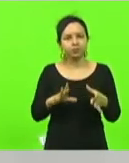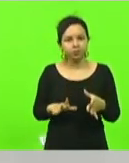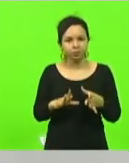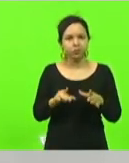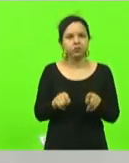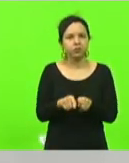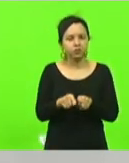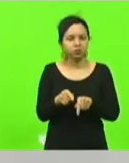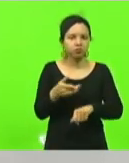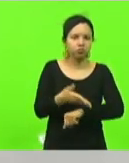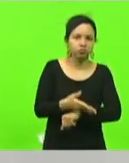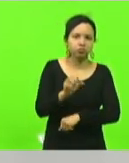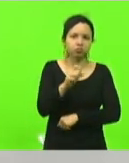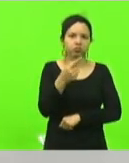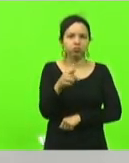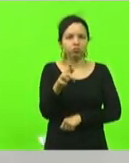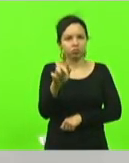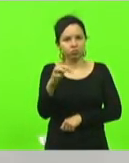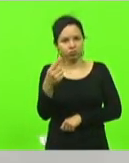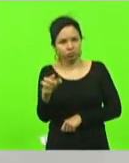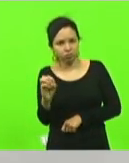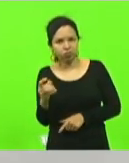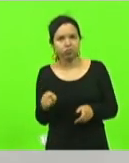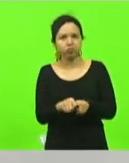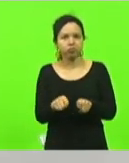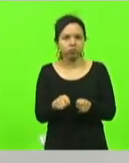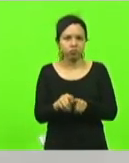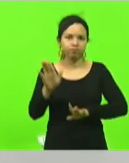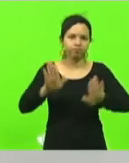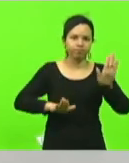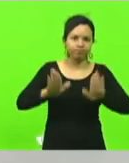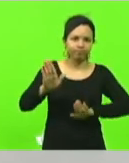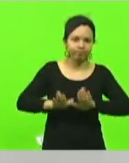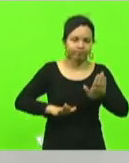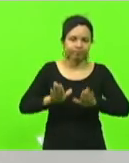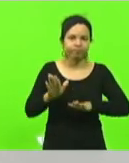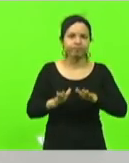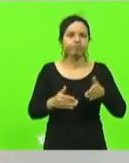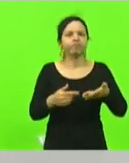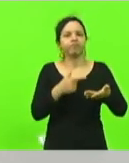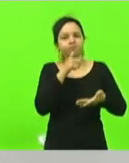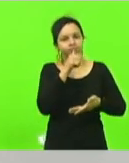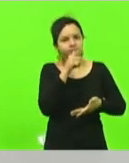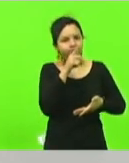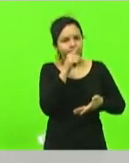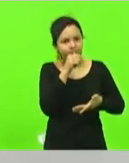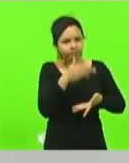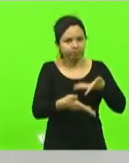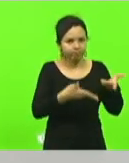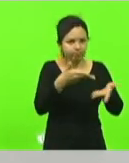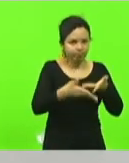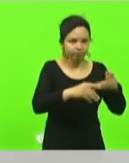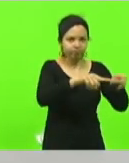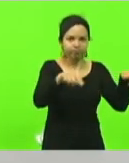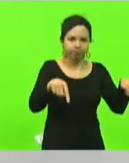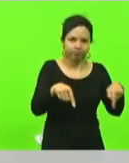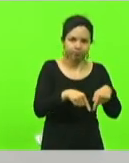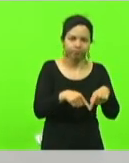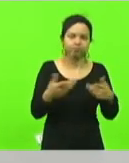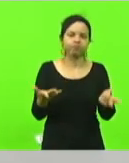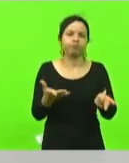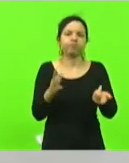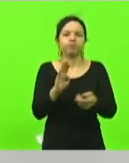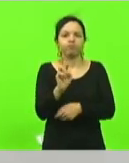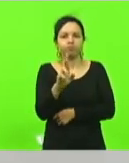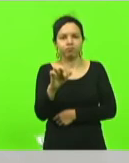lançamento de listação de reservatório de estação de tratamento de água em Braço Norte repasse para saneamento em